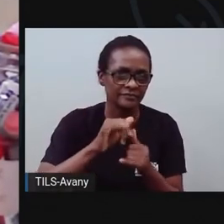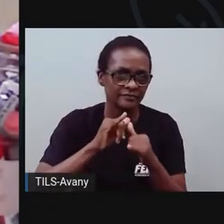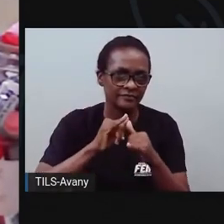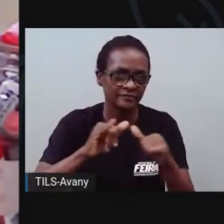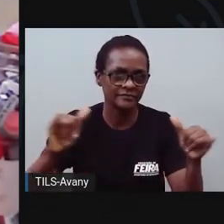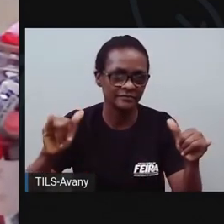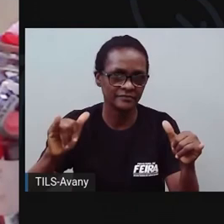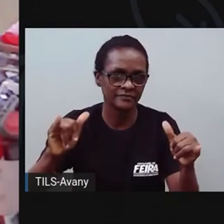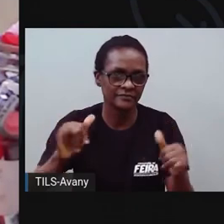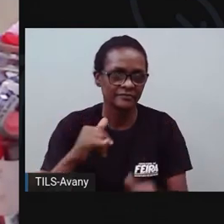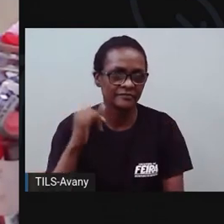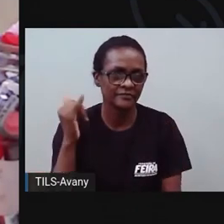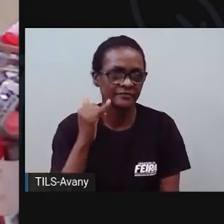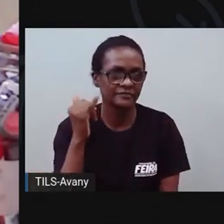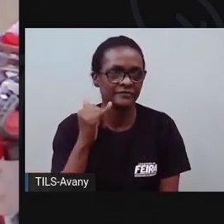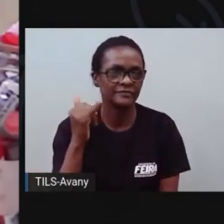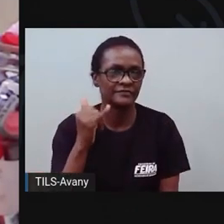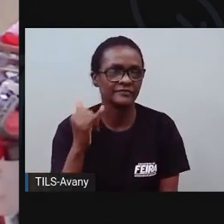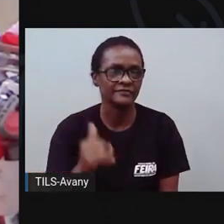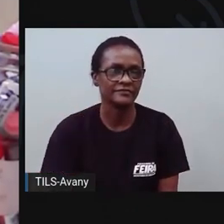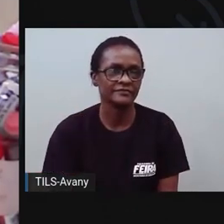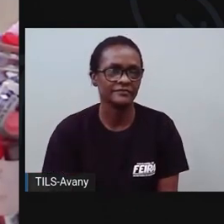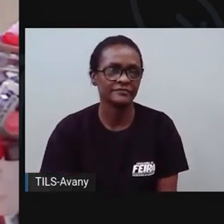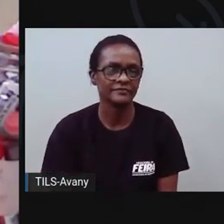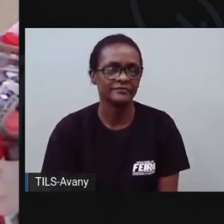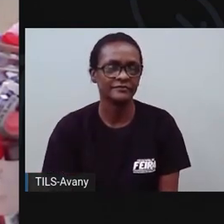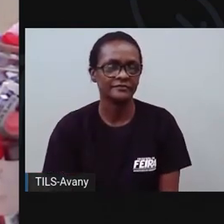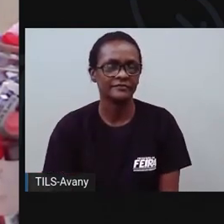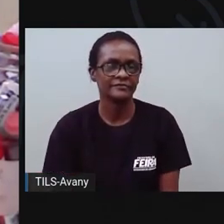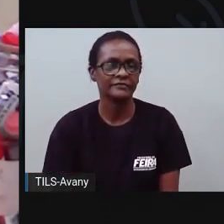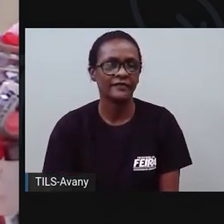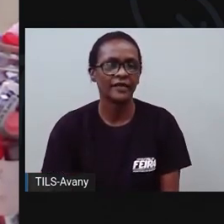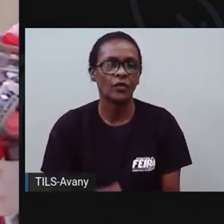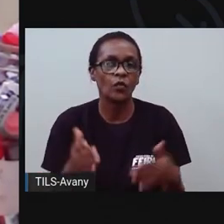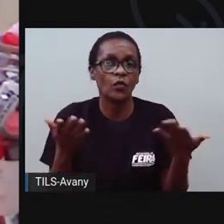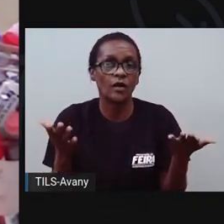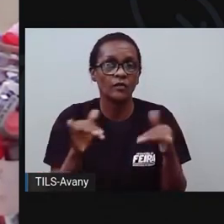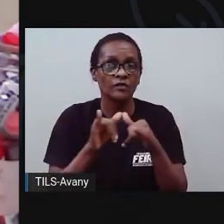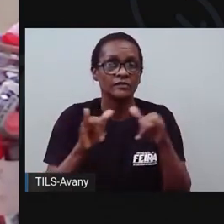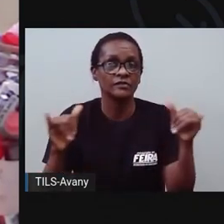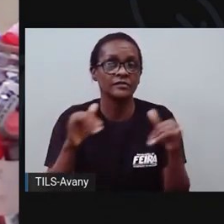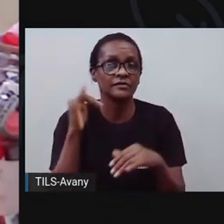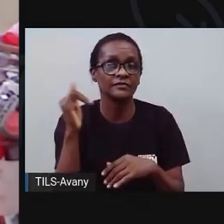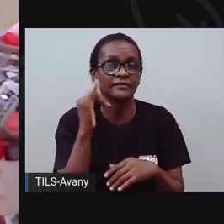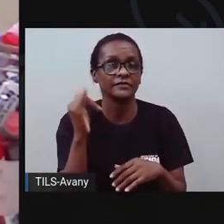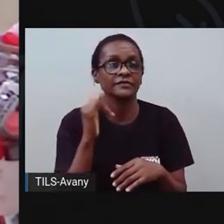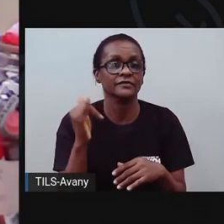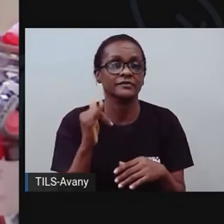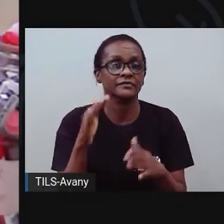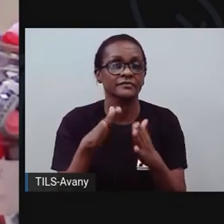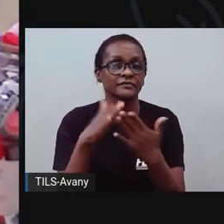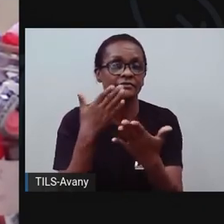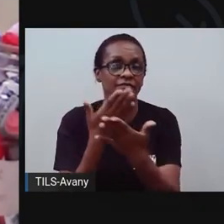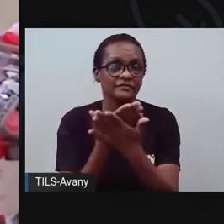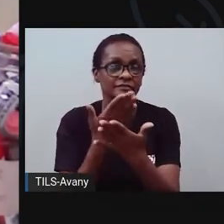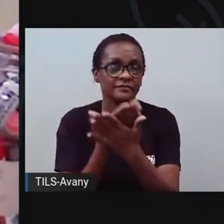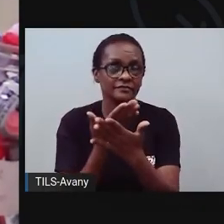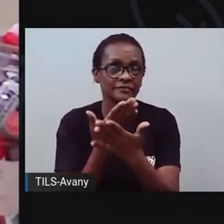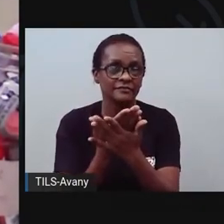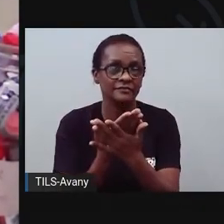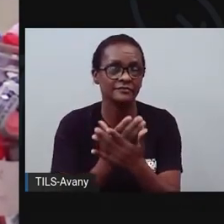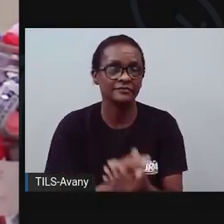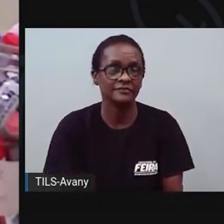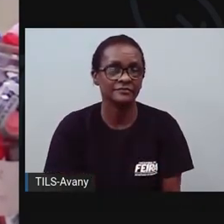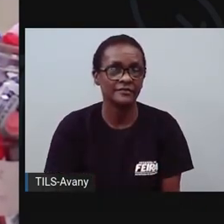vamos riscar aqui, ó. O nosso, ó, título da manchete. Bom, do que é vai